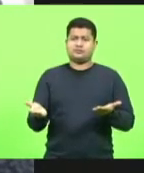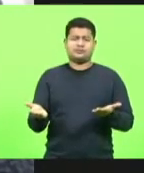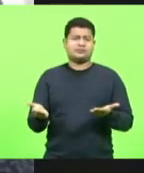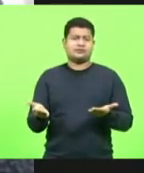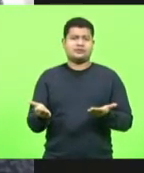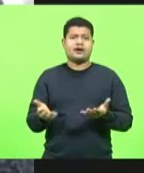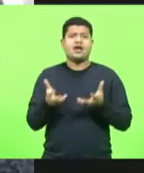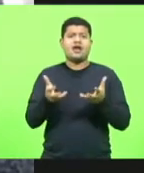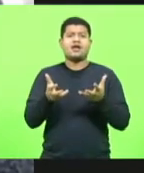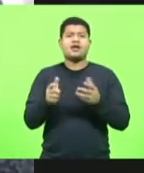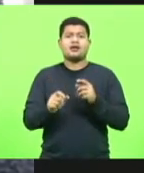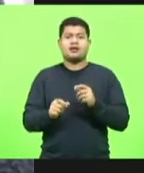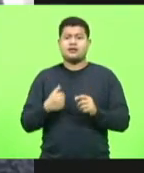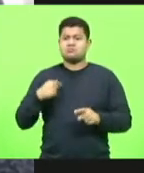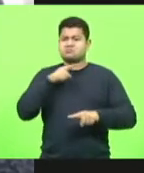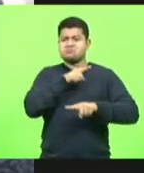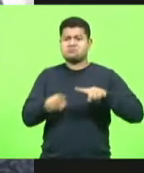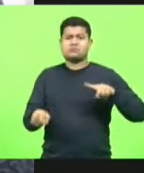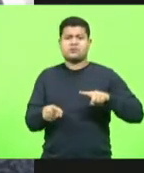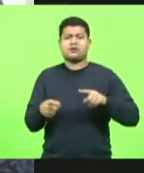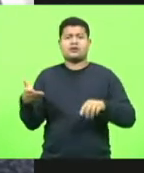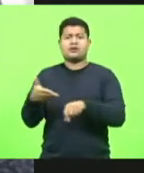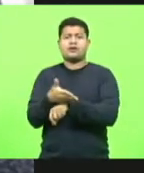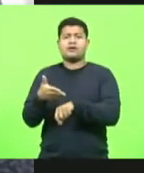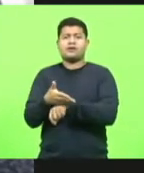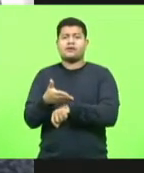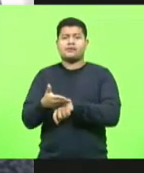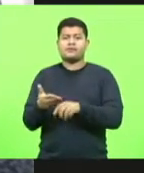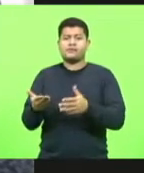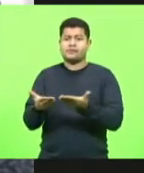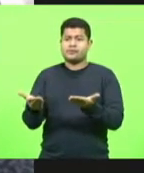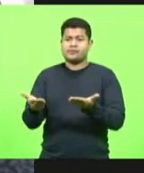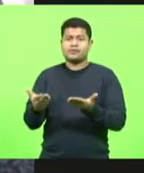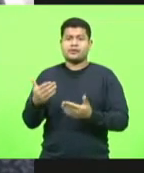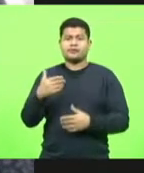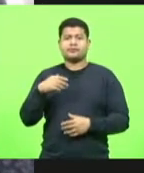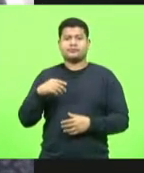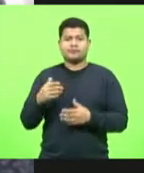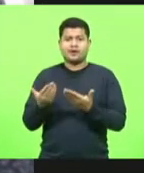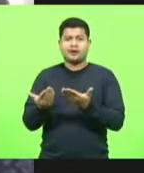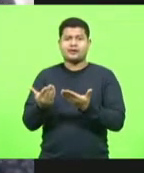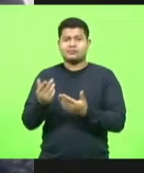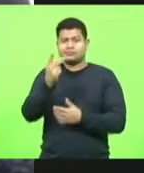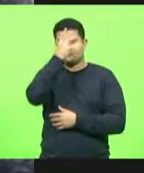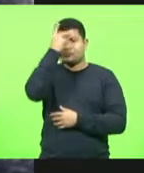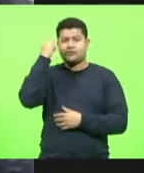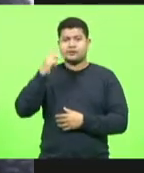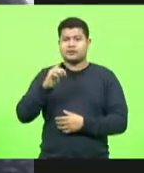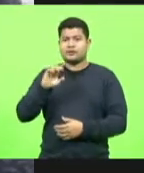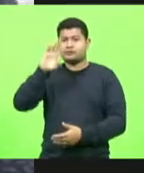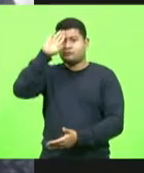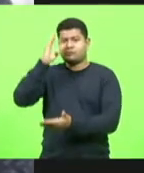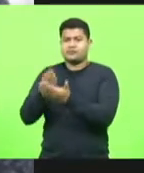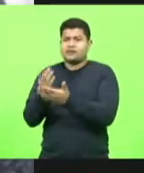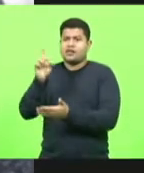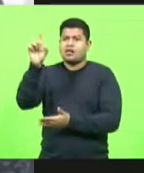Querer proibir a participação de evangélicos no Conselho de Cultura é querer confinar